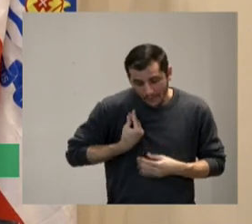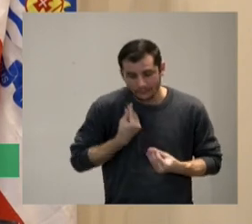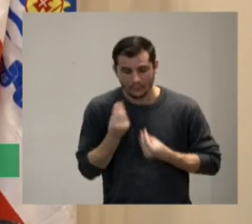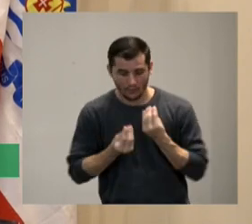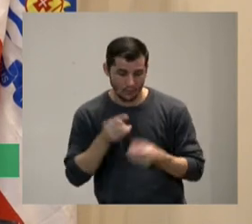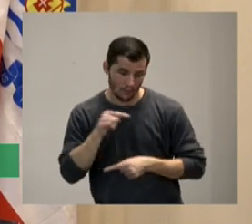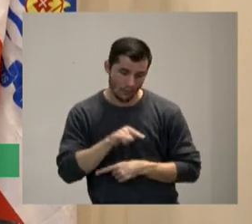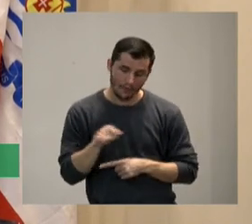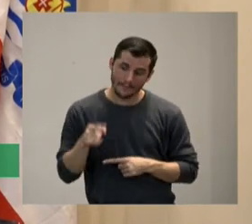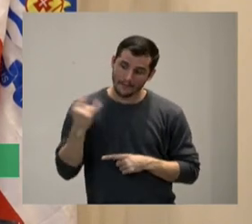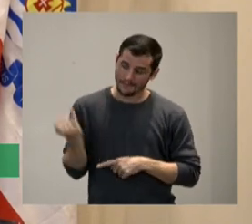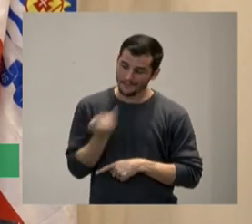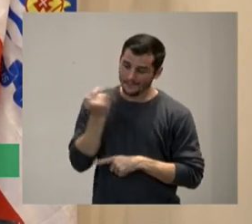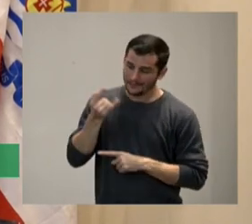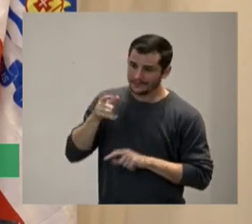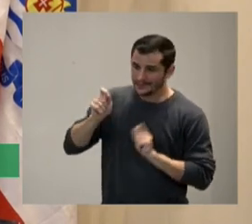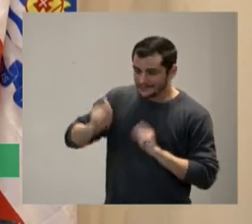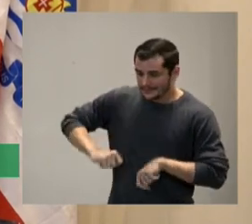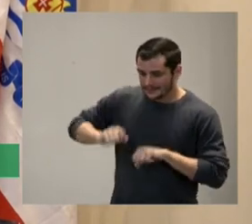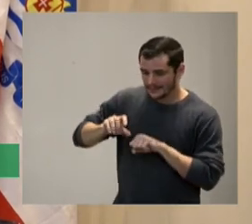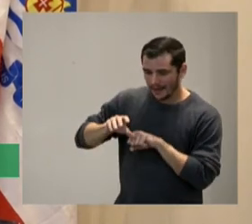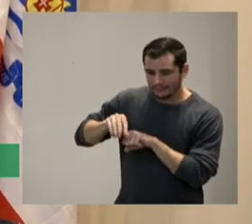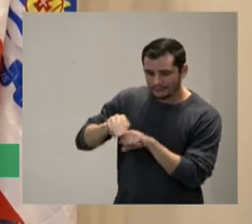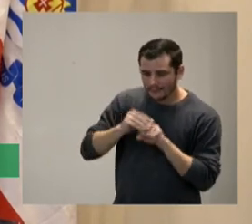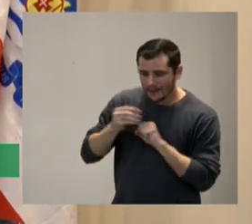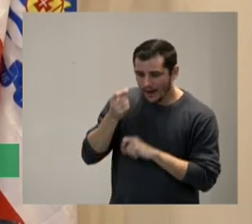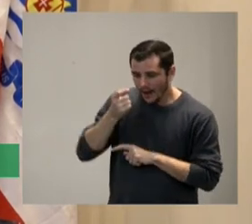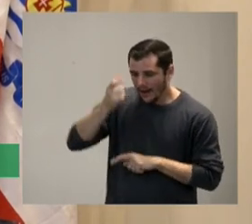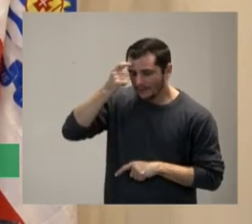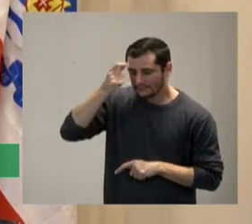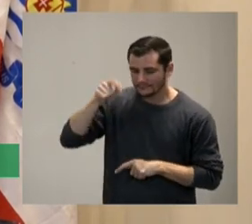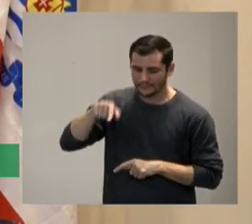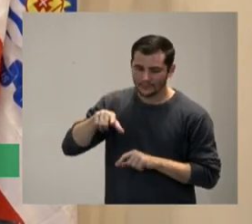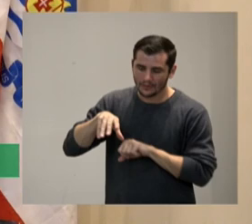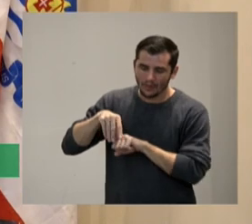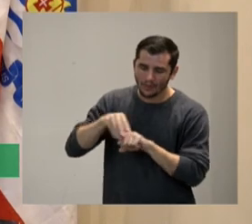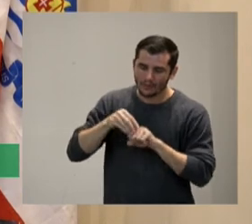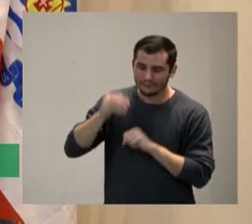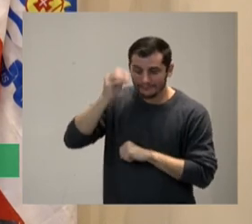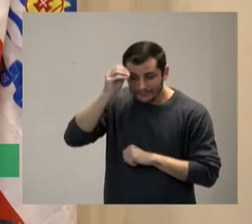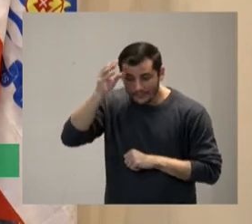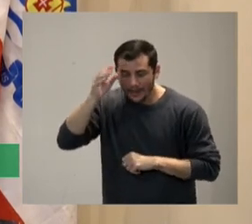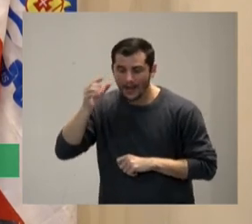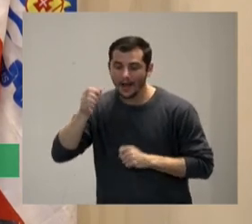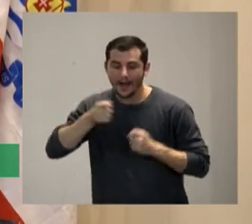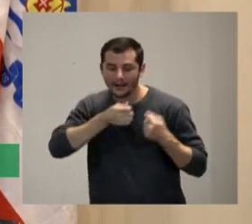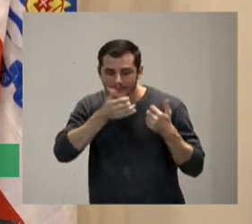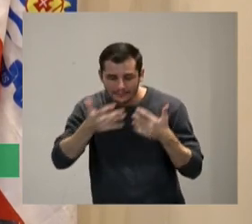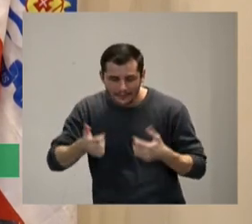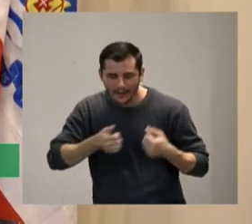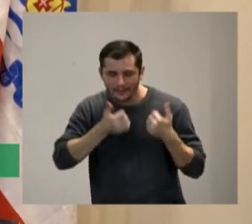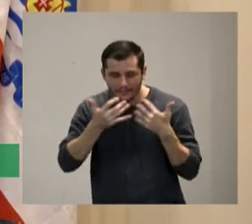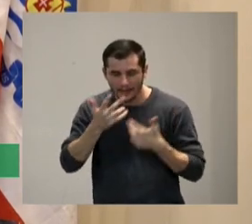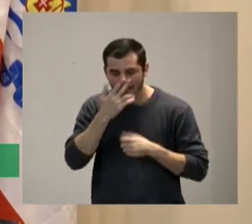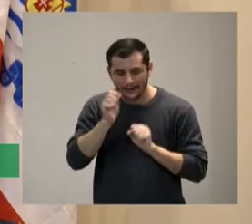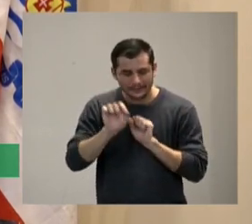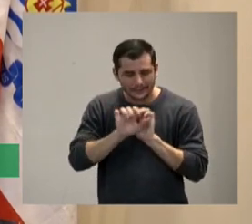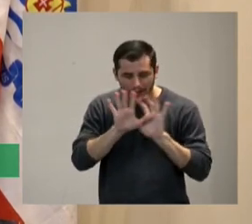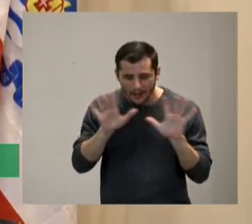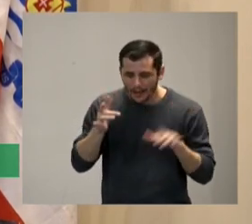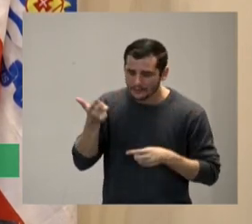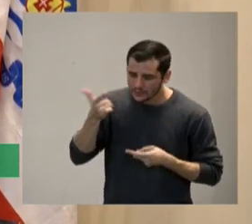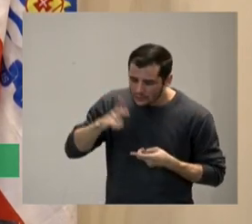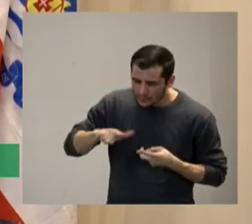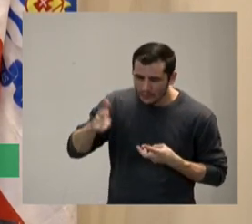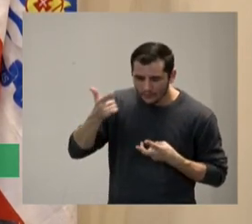importante o conhecimento porque daí quando você começa a explicar explicar explicar explicar repete as mesmas